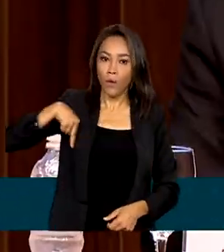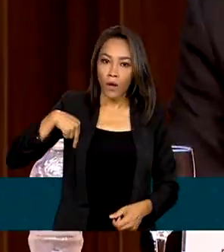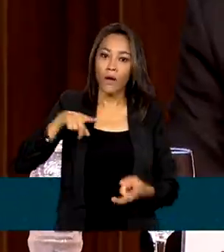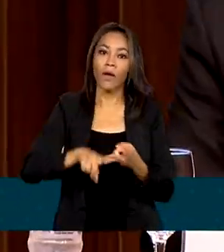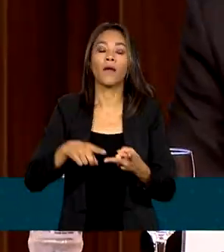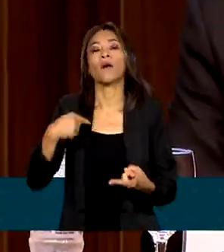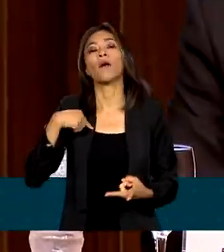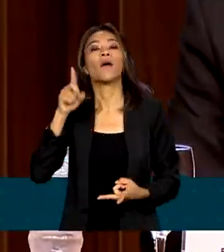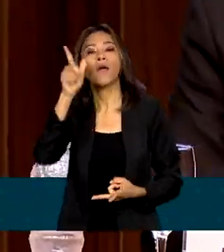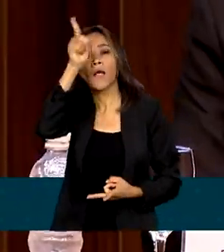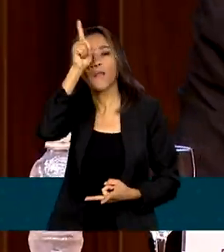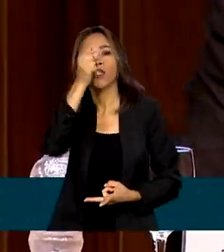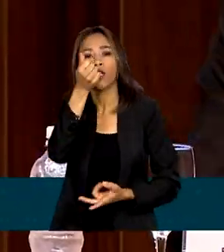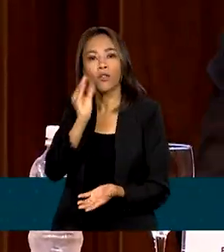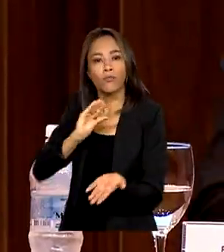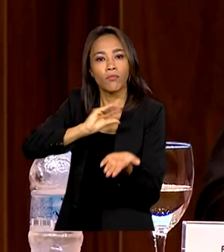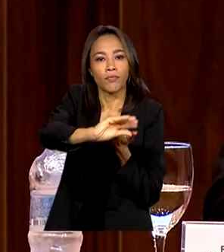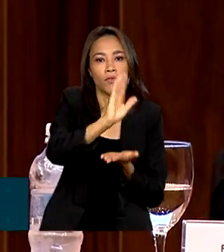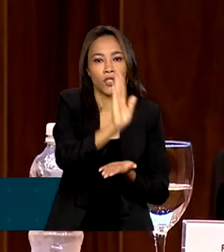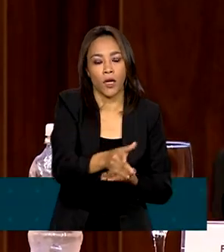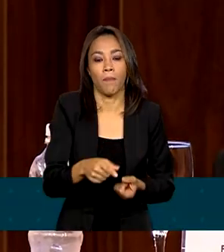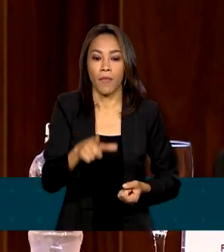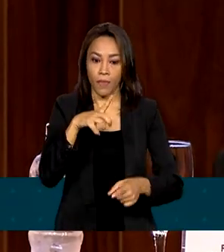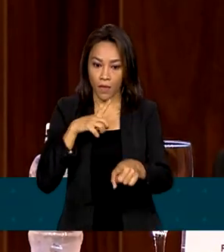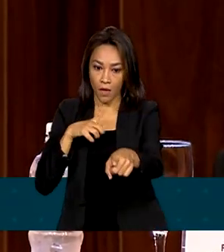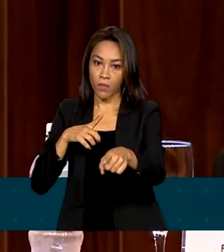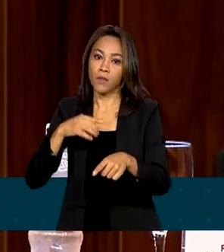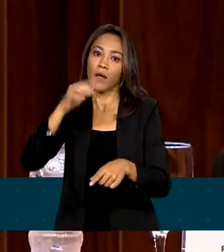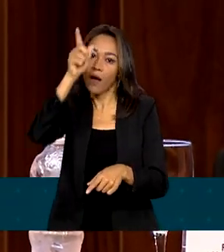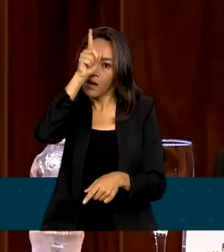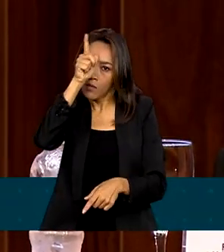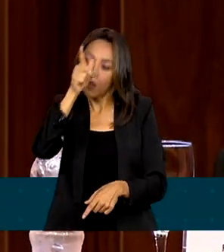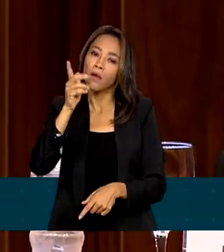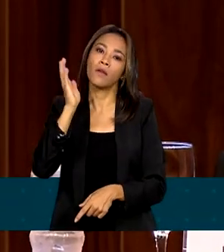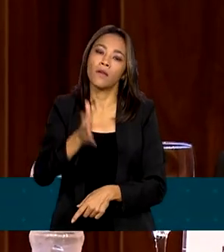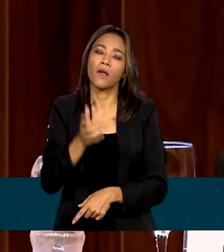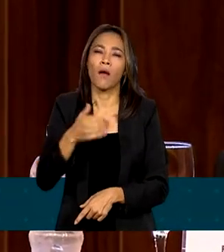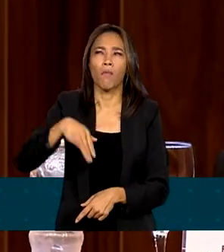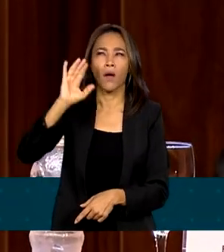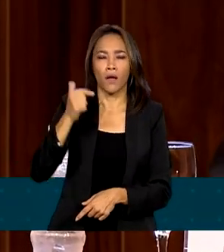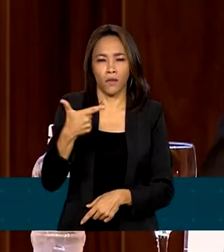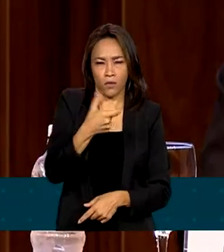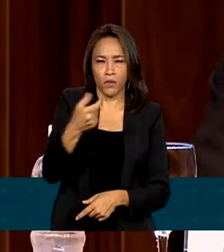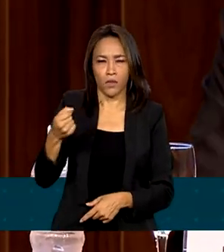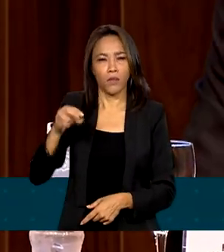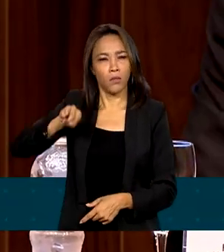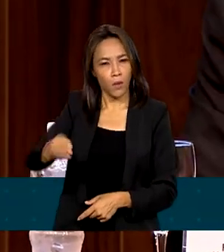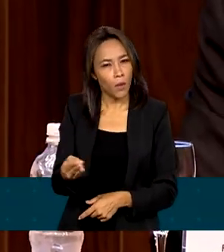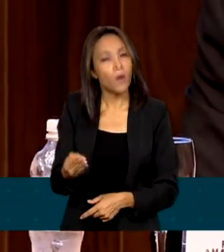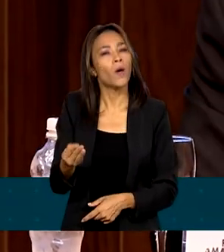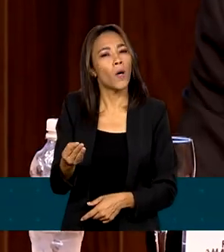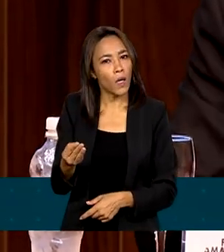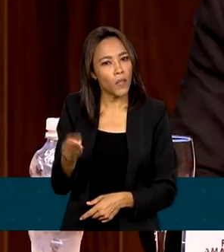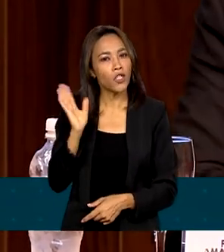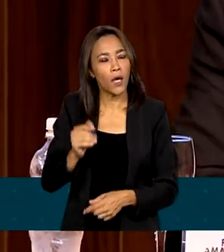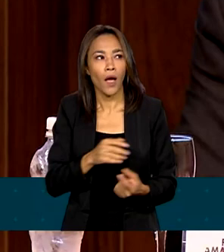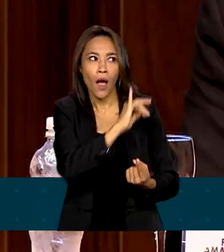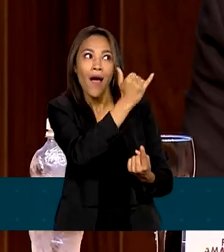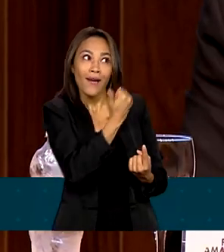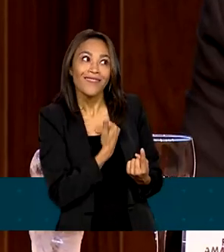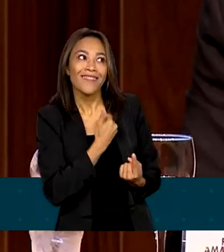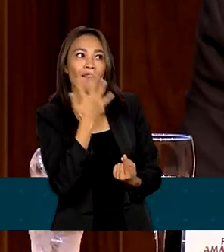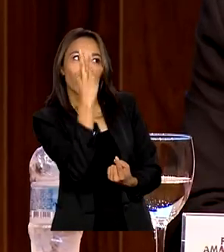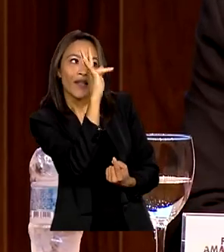Nós já temos, não é? A Alemanha que aportou mais 200 milhões, uma sinalização da França, uma